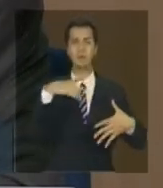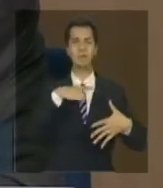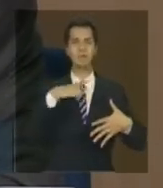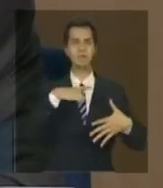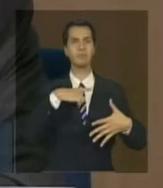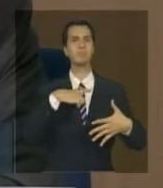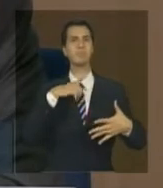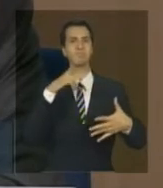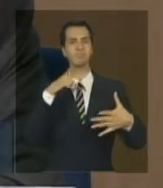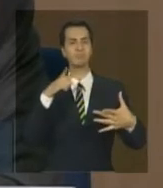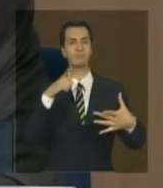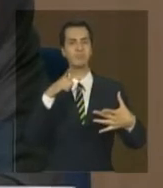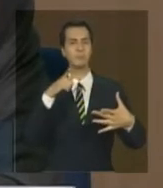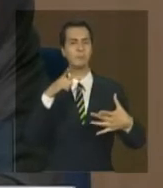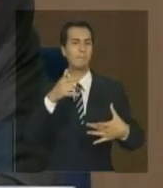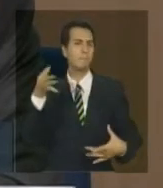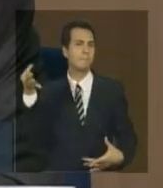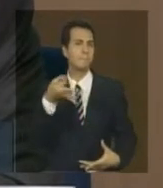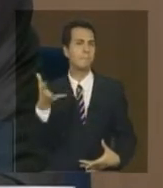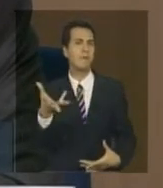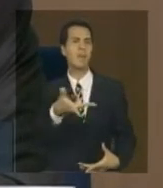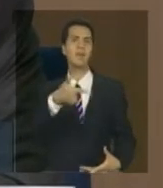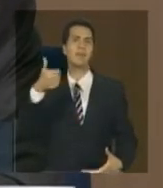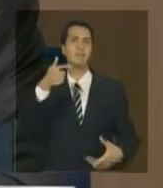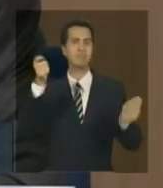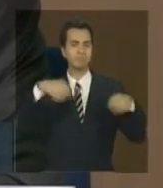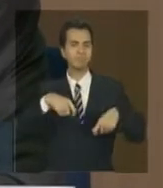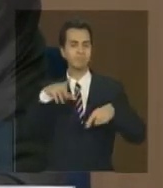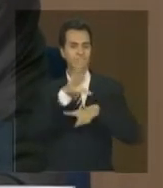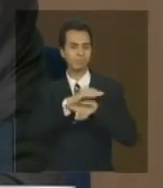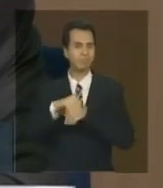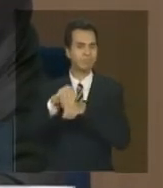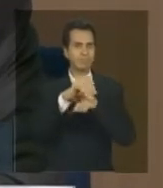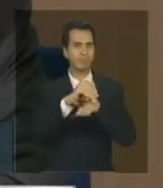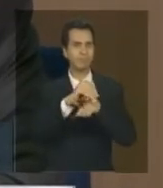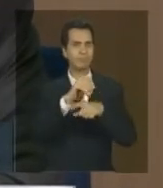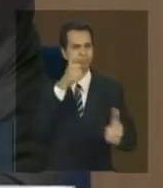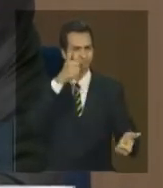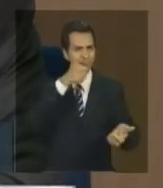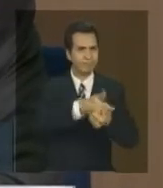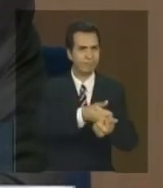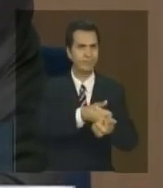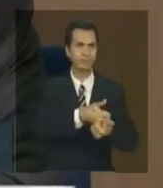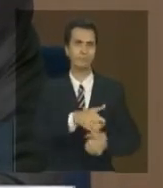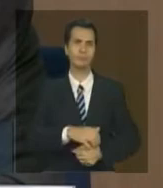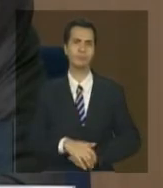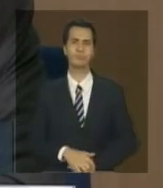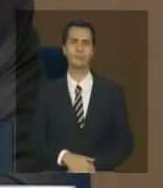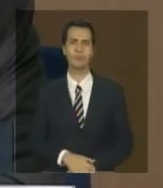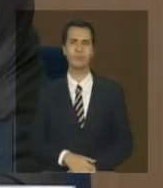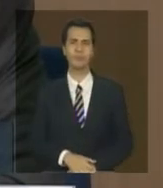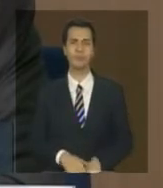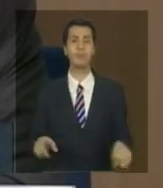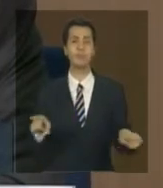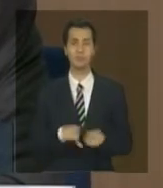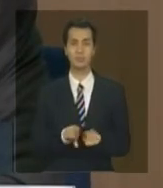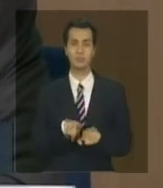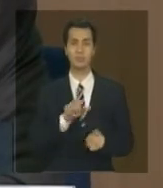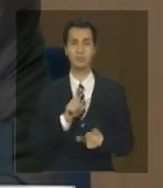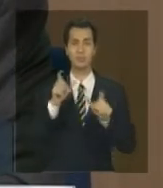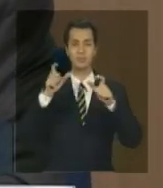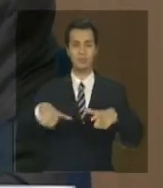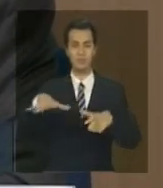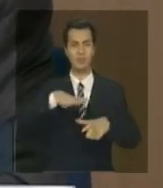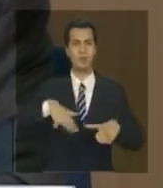Muito bem. Em cima disso, são identificados as áreas de uso antrópico. Não é feito